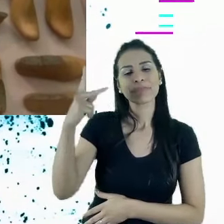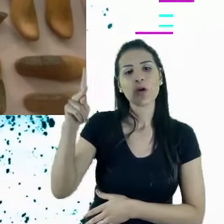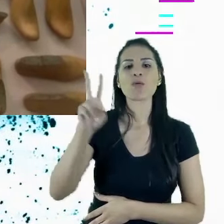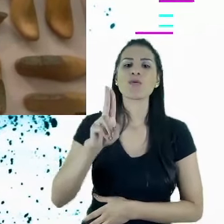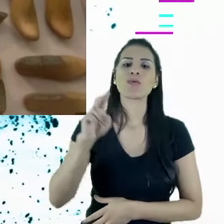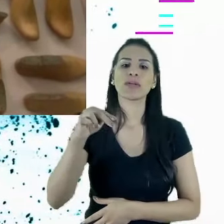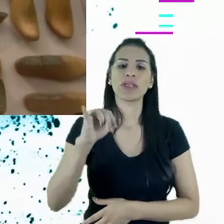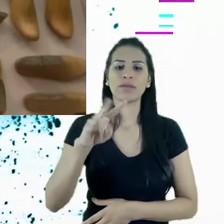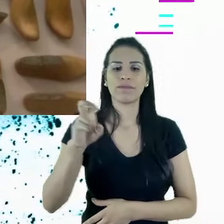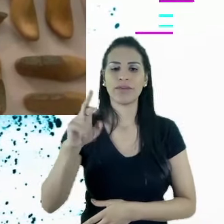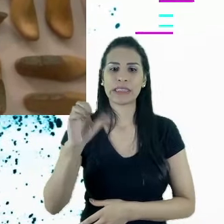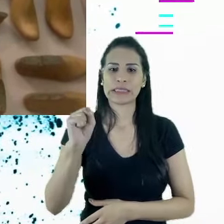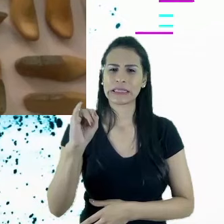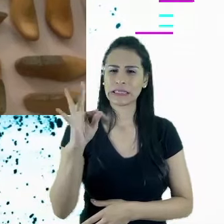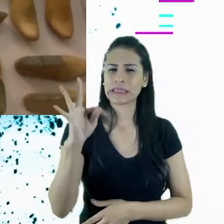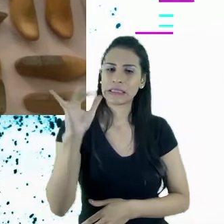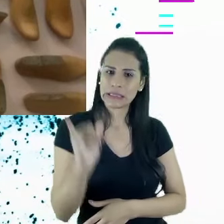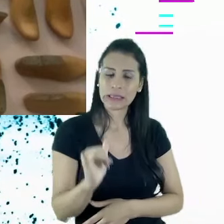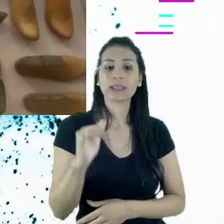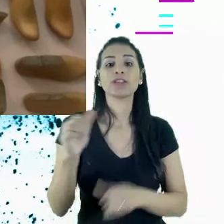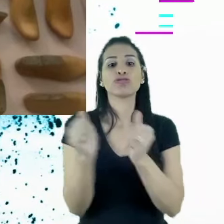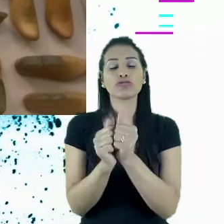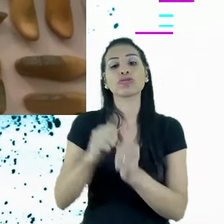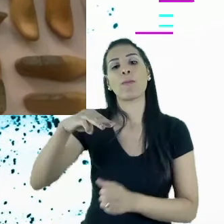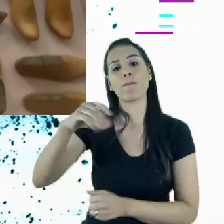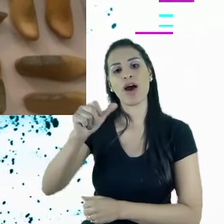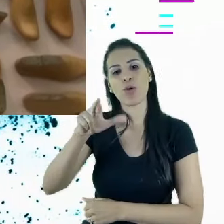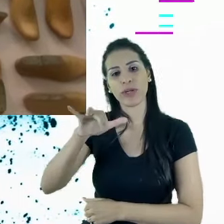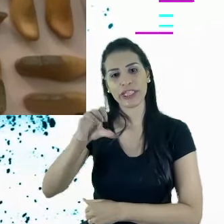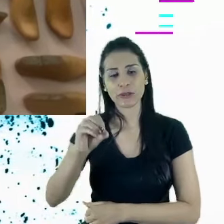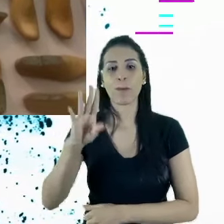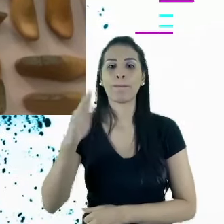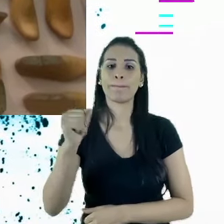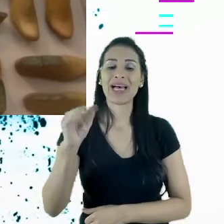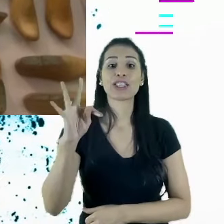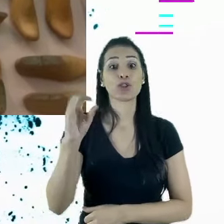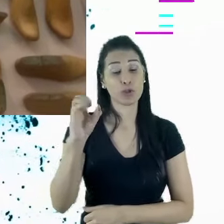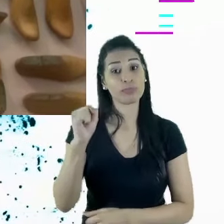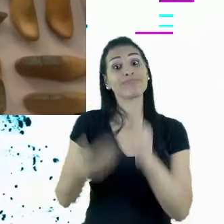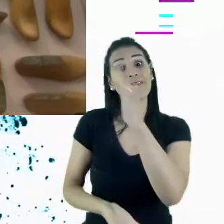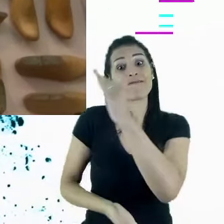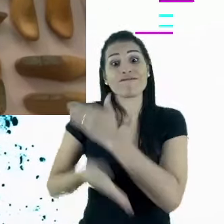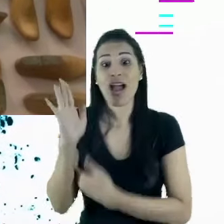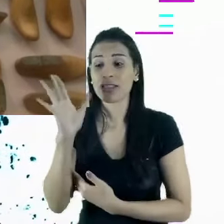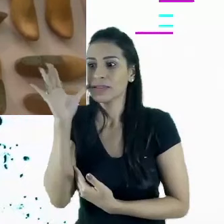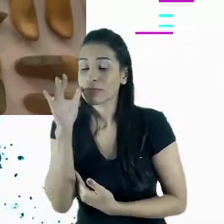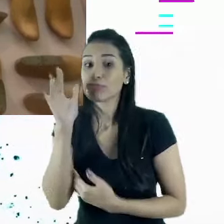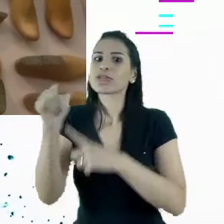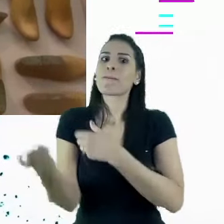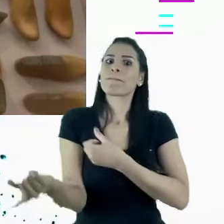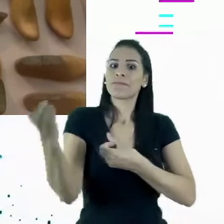o nosso diretor executivo de transformação digital, Maurício Bastos. E, realmente, depois daquela viagem, nós demos o famoso kick-off